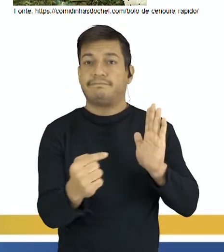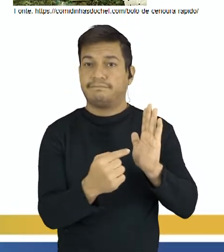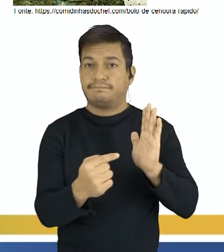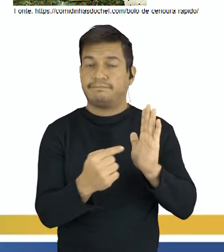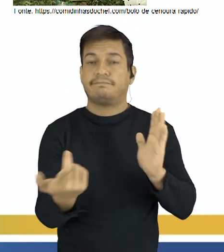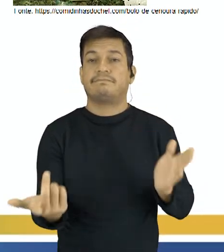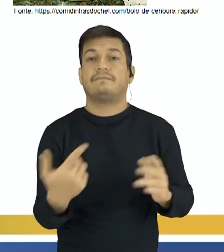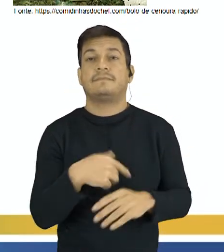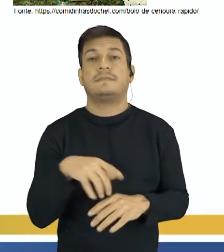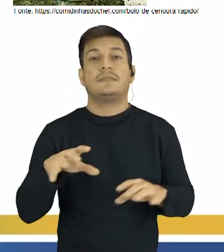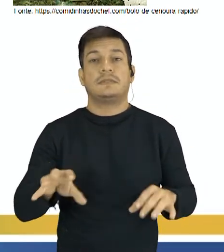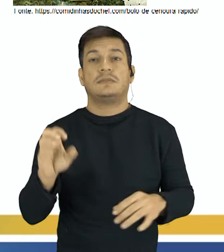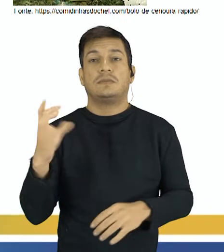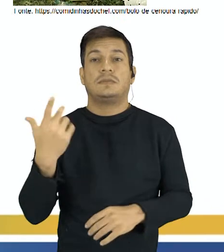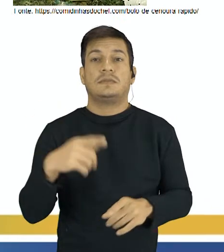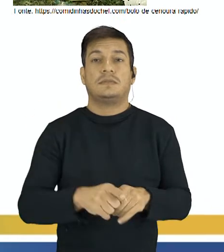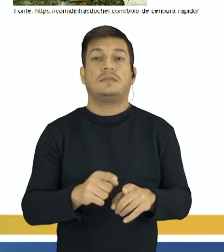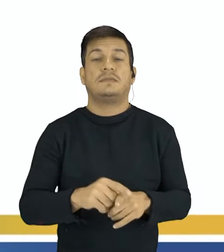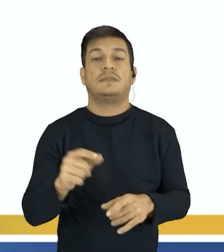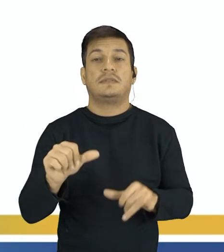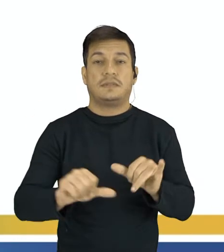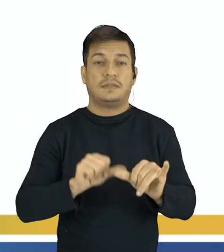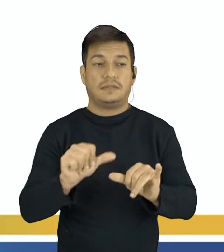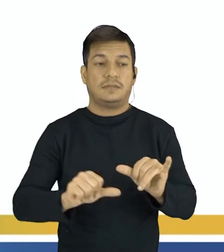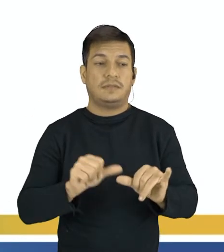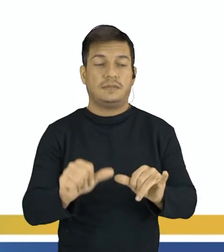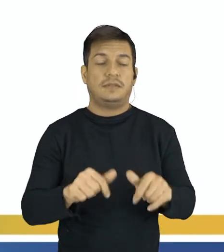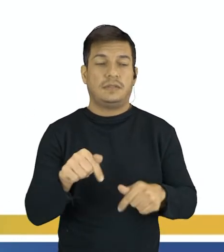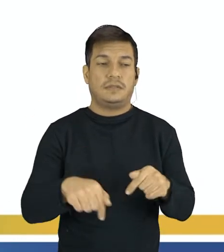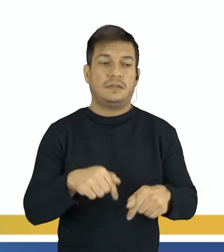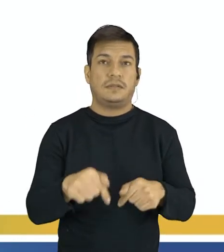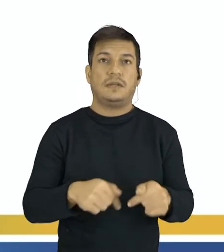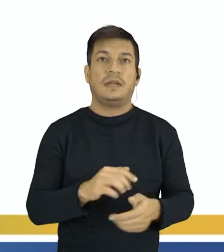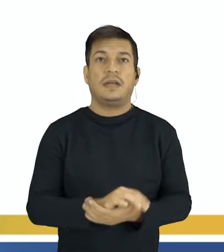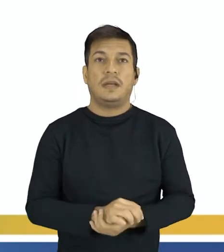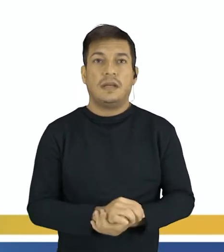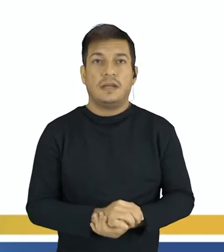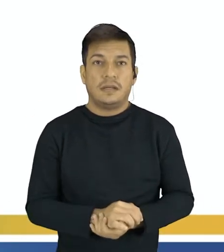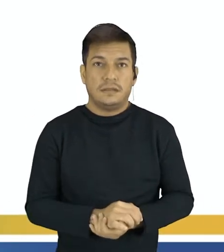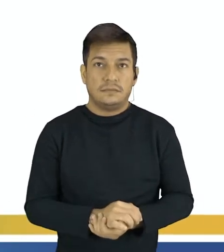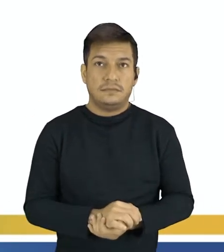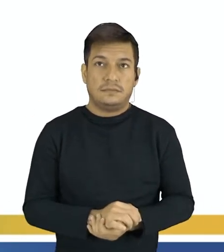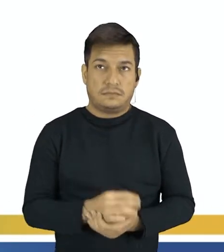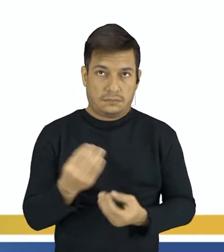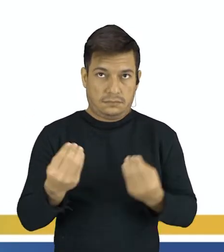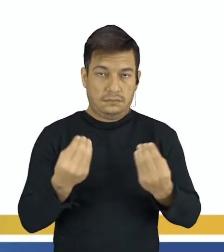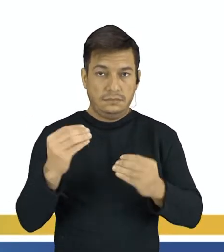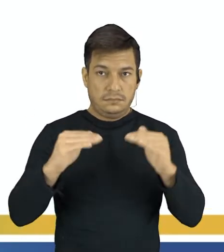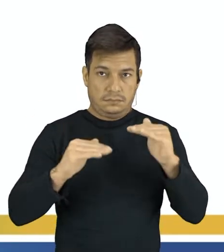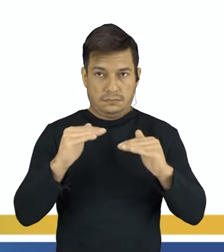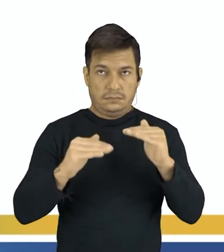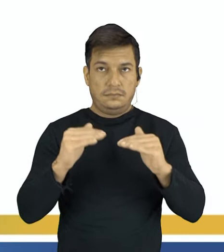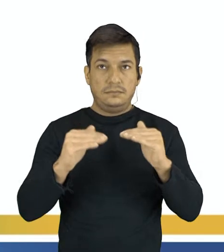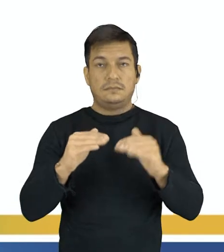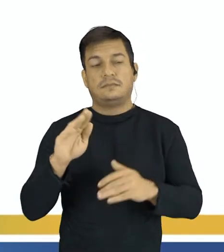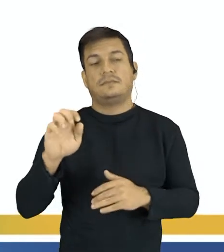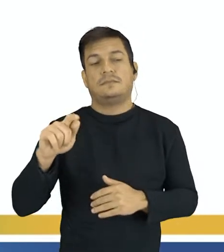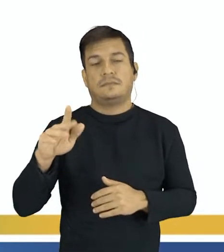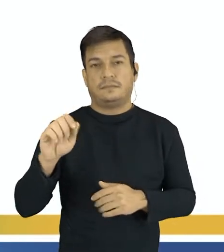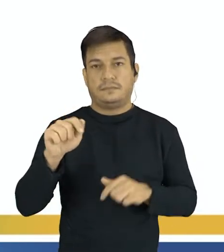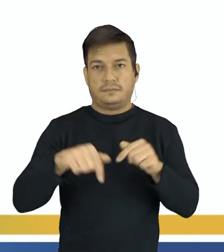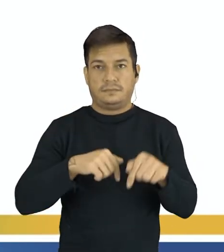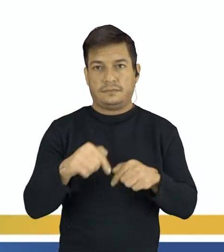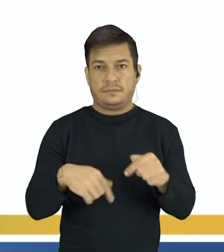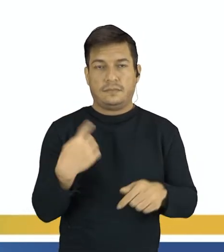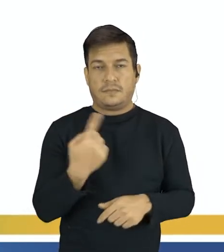proporção. E assim acontece na reação química. Como que a gente faz para balancear uma equação química?